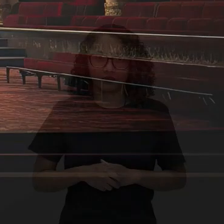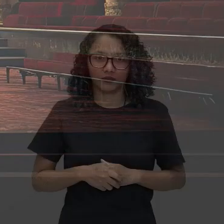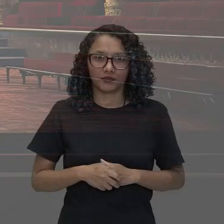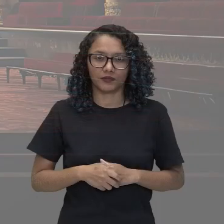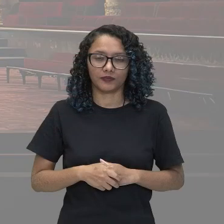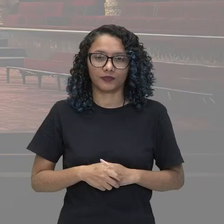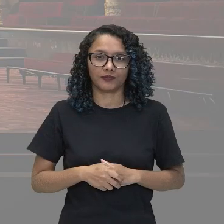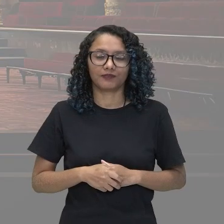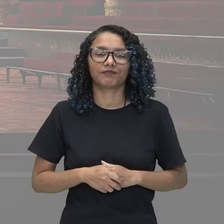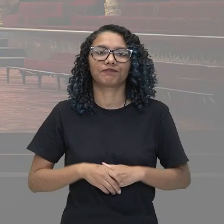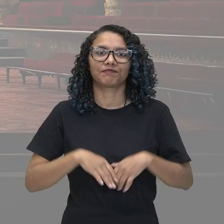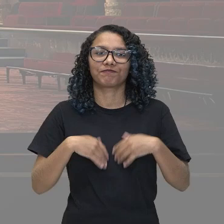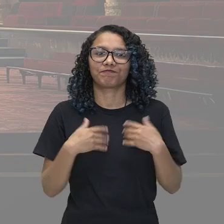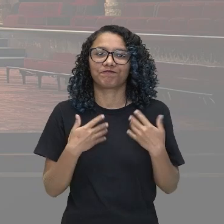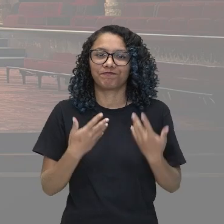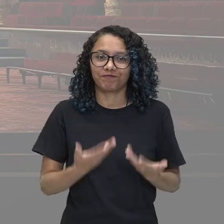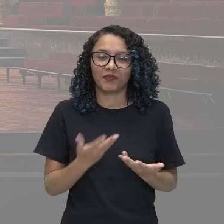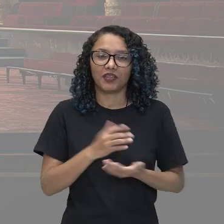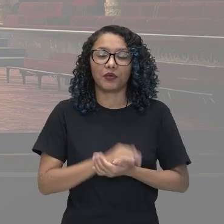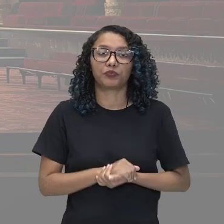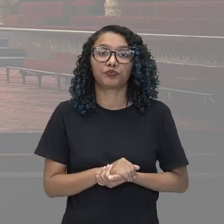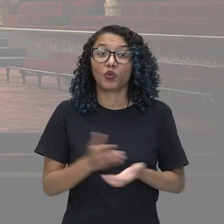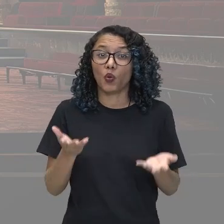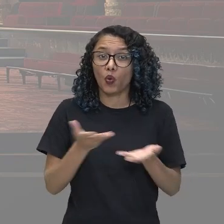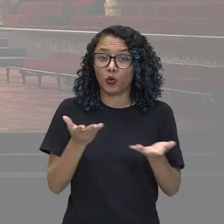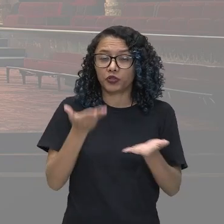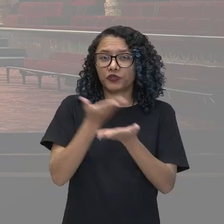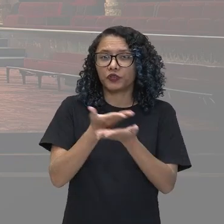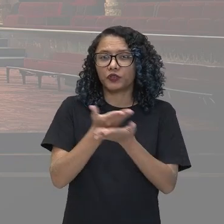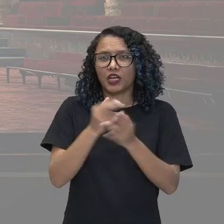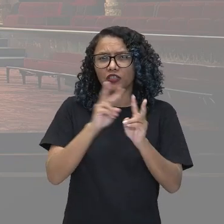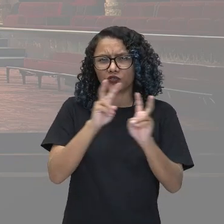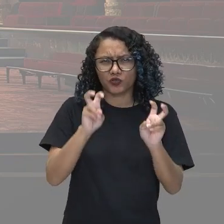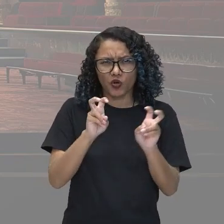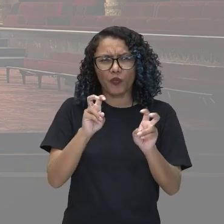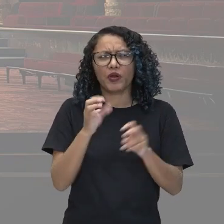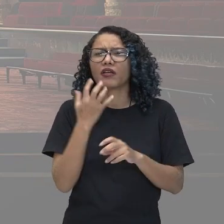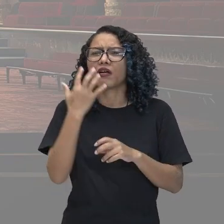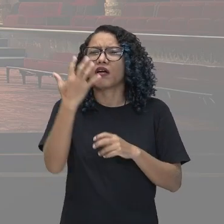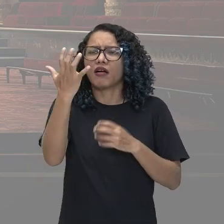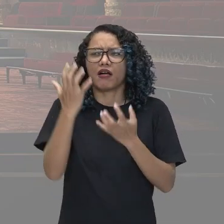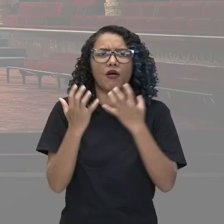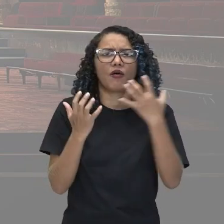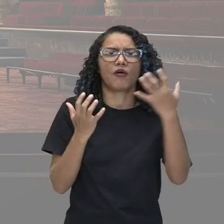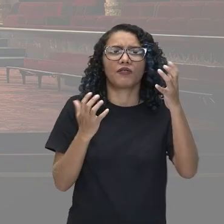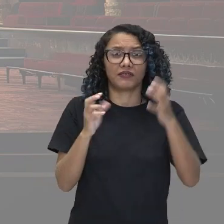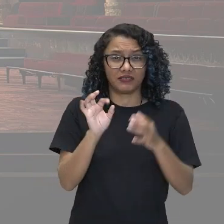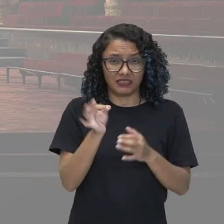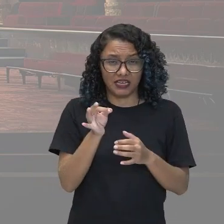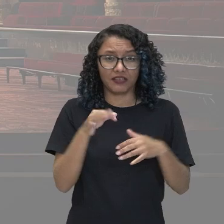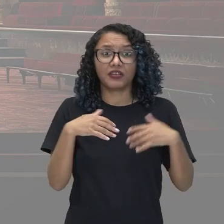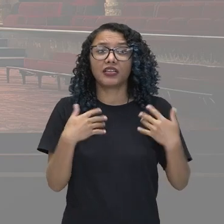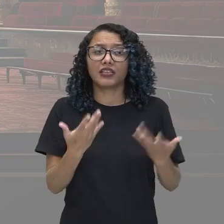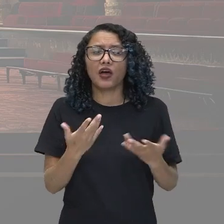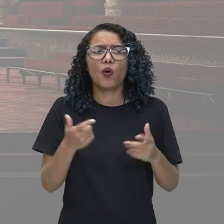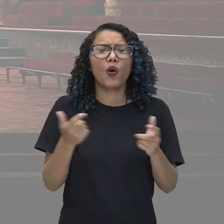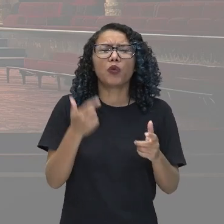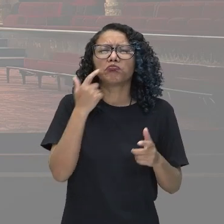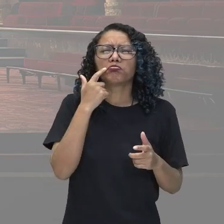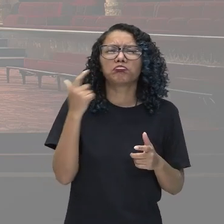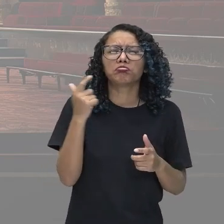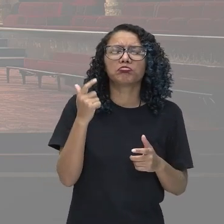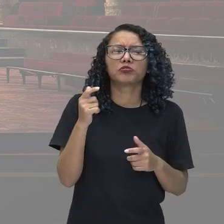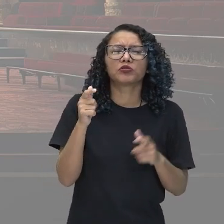Então, como vamos falar sobre ópera nesta aula, aqui estamos num palco de um